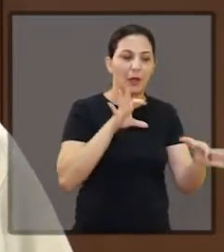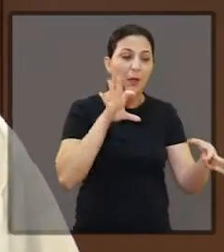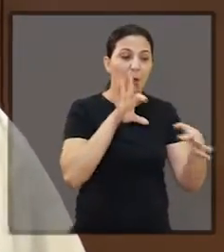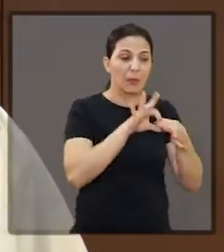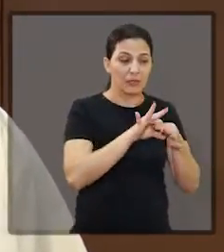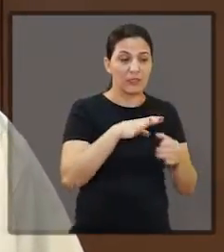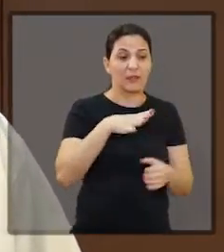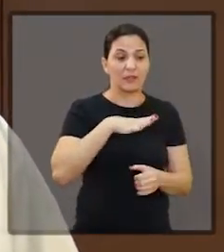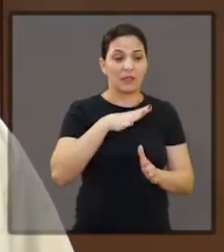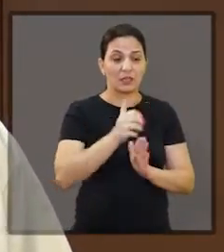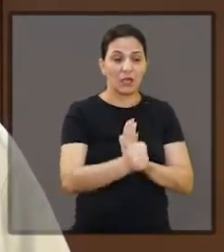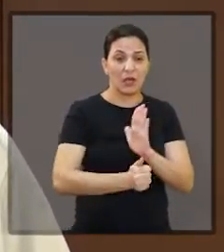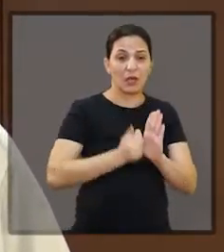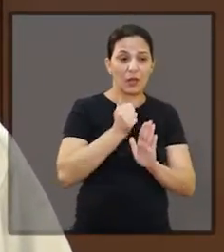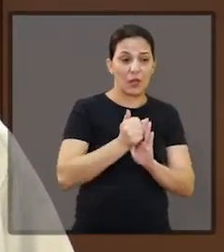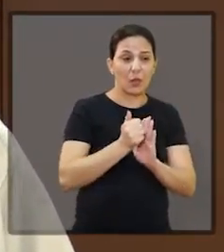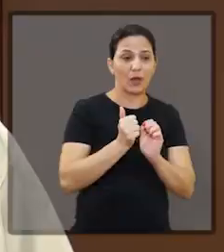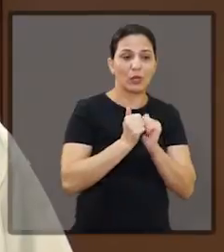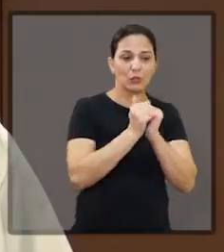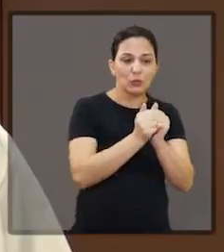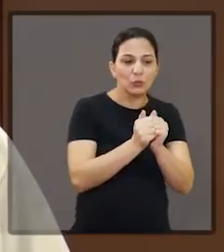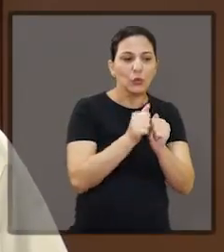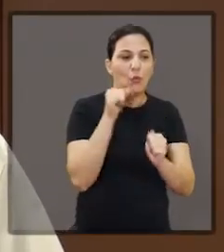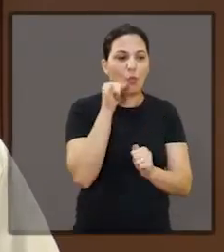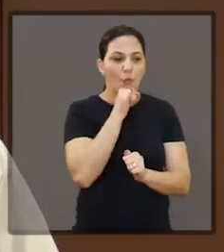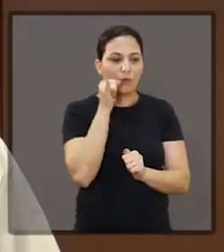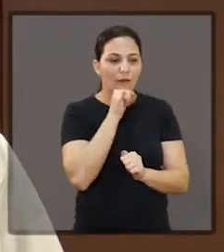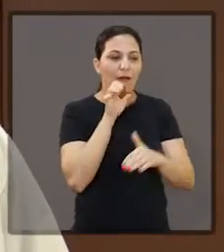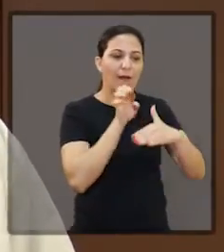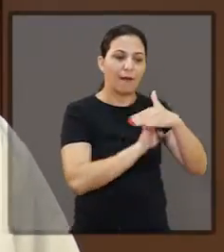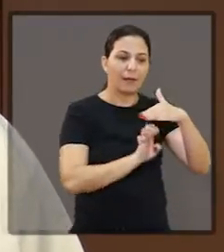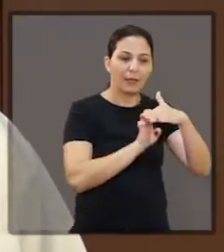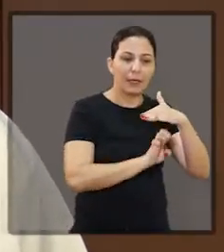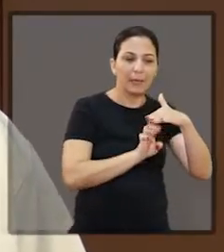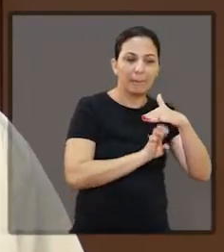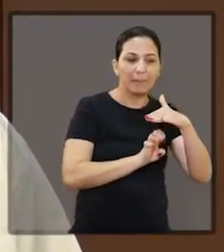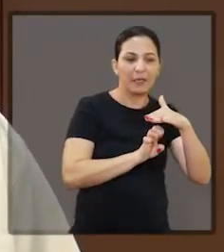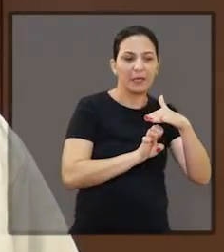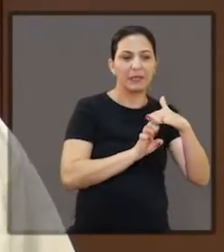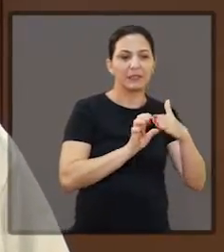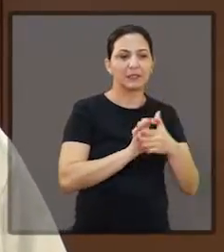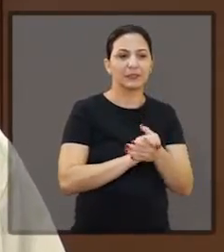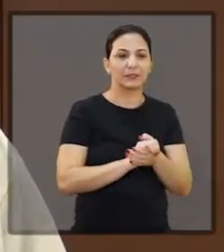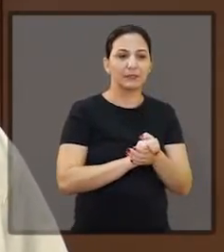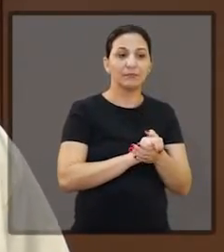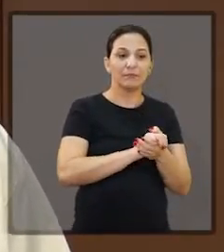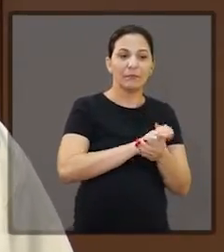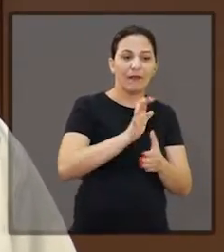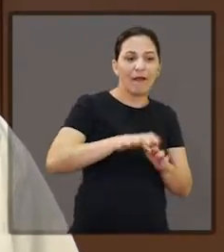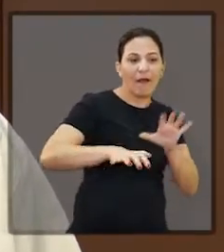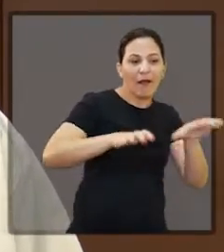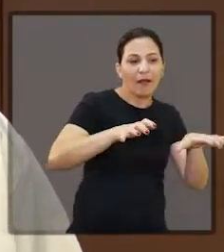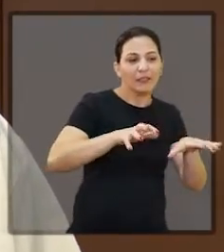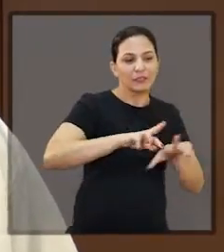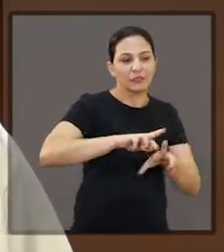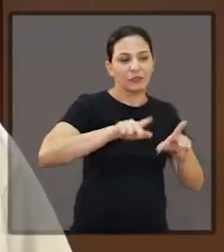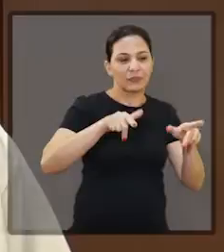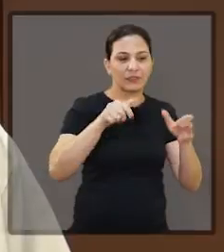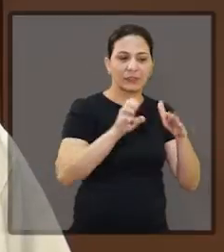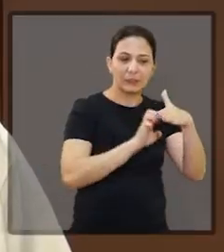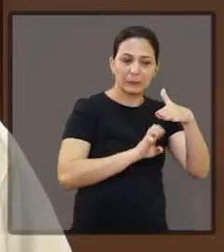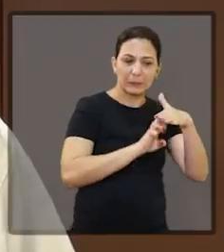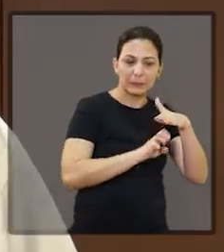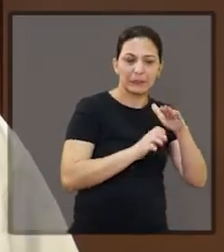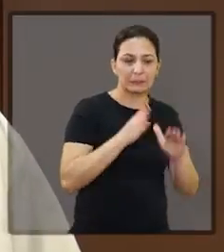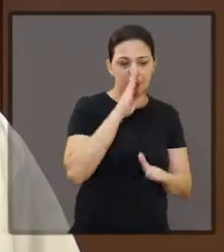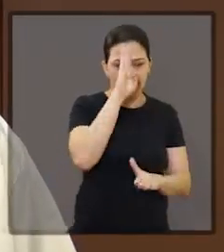com parceria da cidade de Araraquara com a Itália, para a empresa, tudo esses ramos.